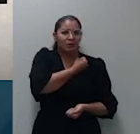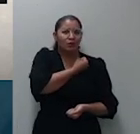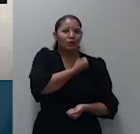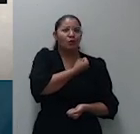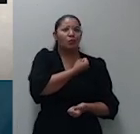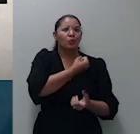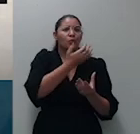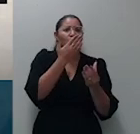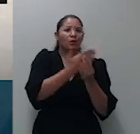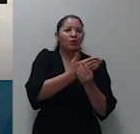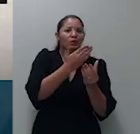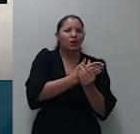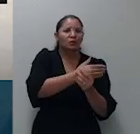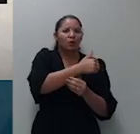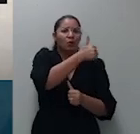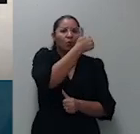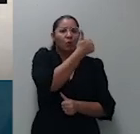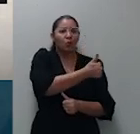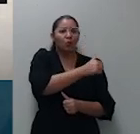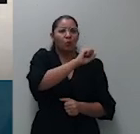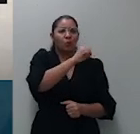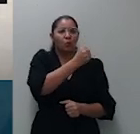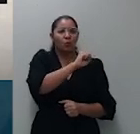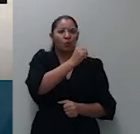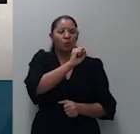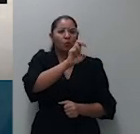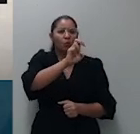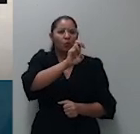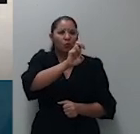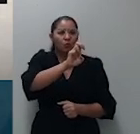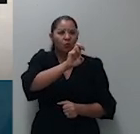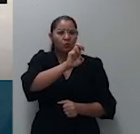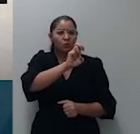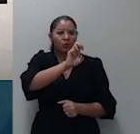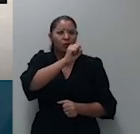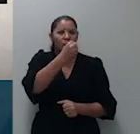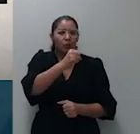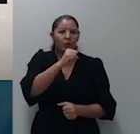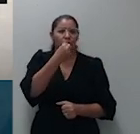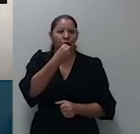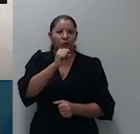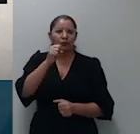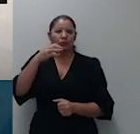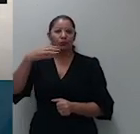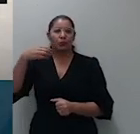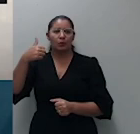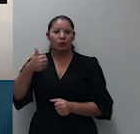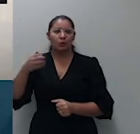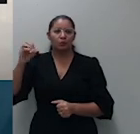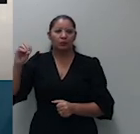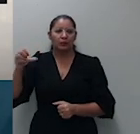Grosso relatoria também do ministro Marco Butzi destaque de quem aqui